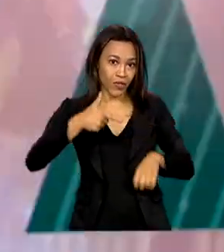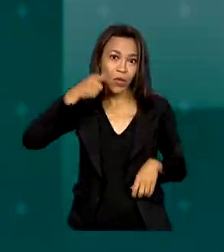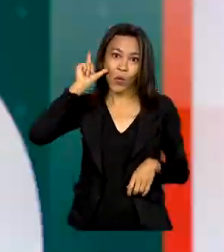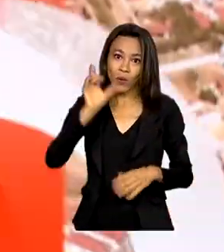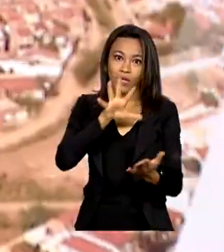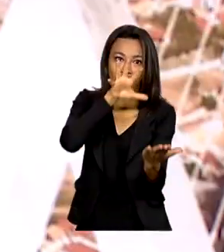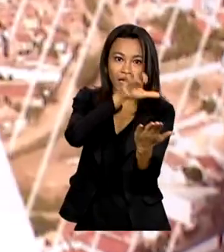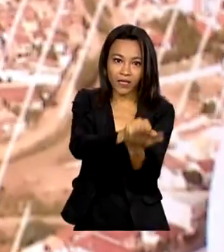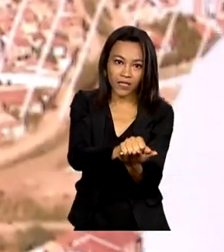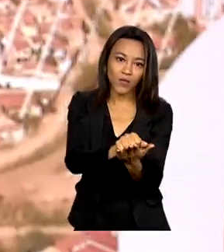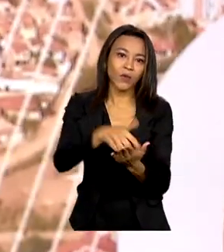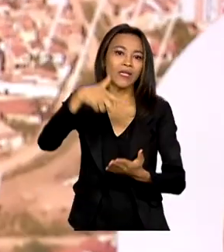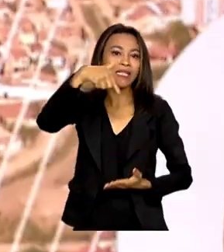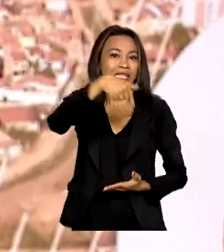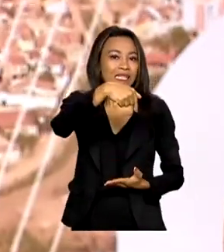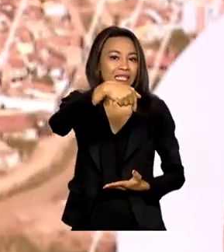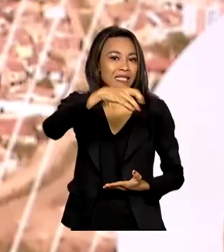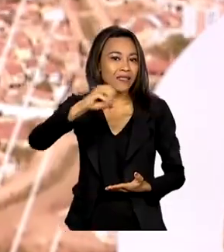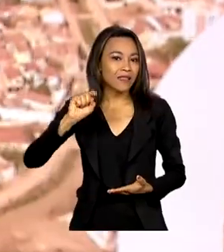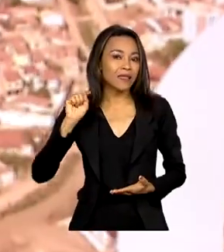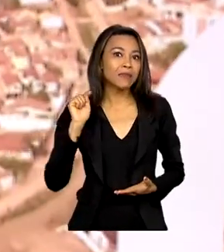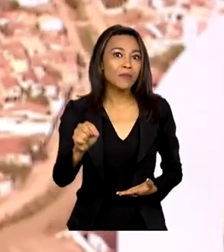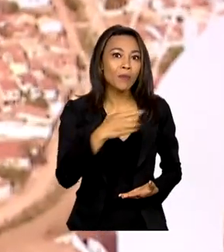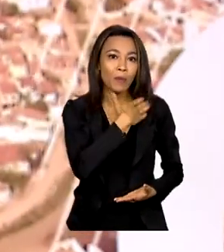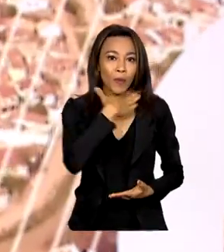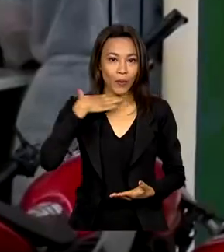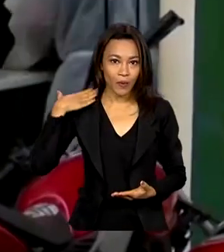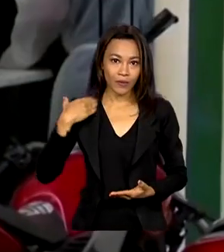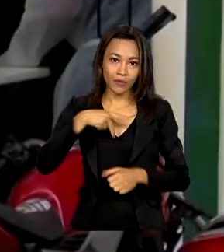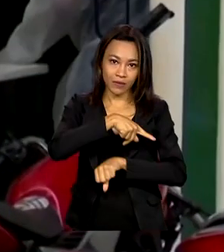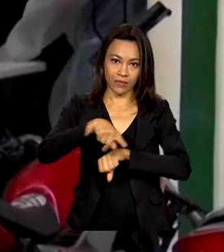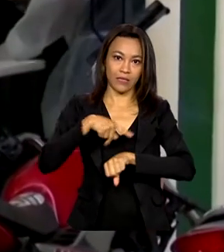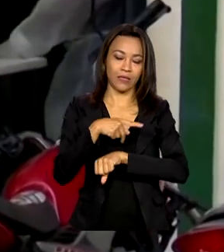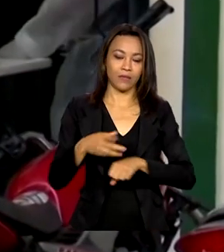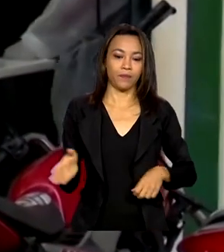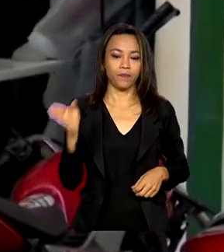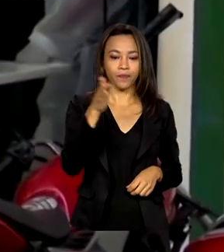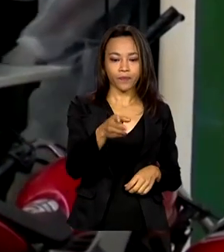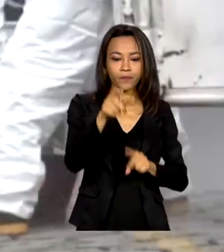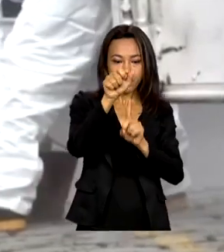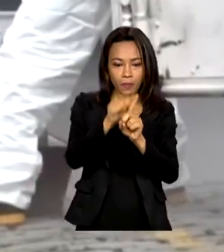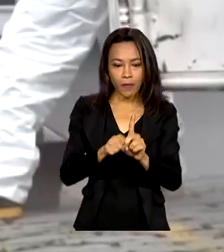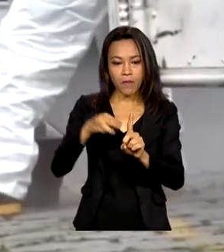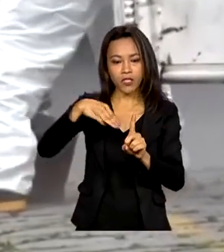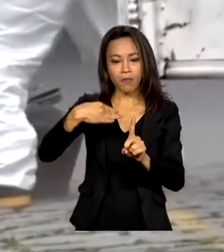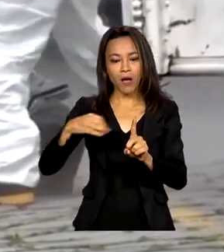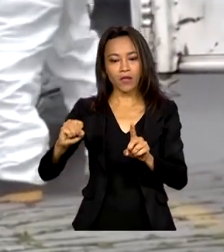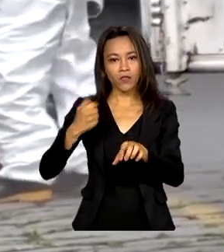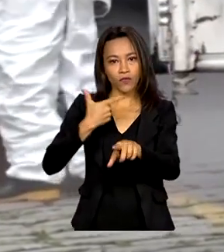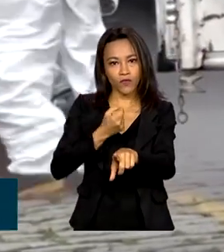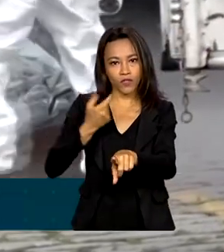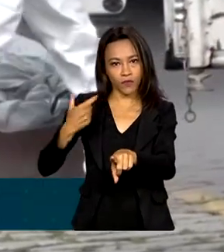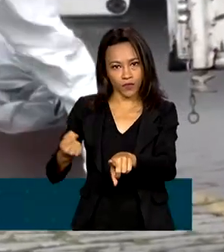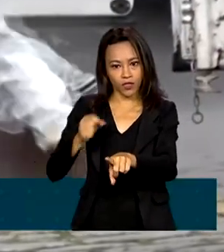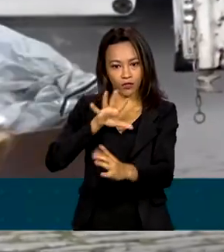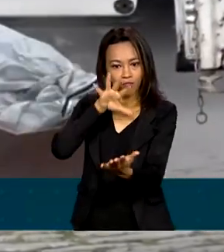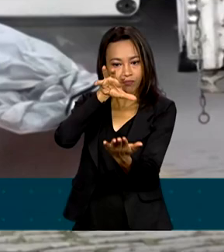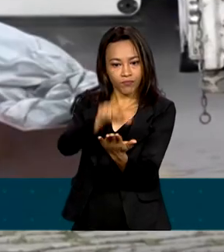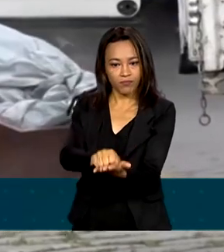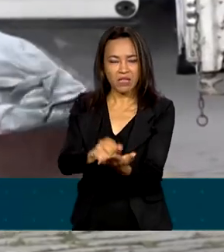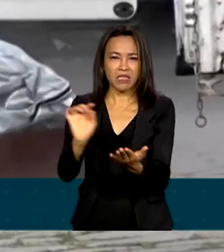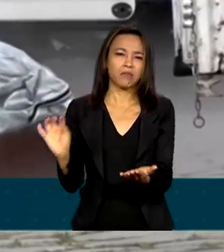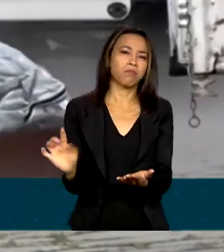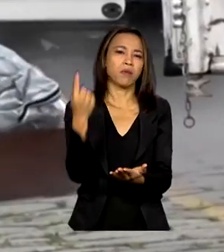registrou a marca de 700 mil mortes no país. Foi em março de 2020 que o Brasil notificou as